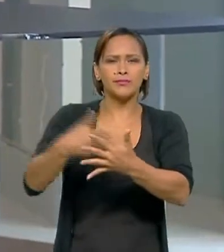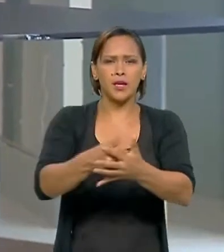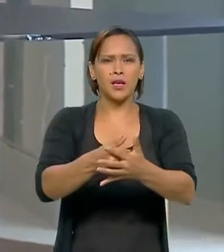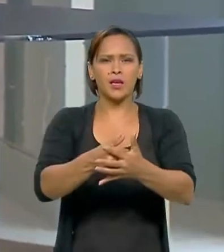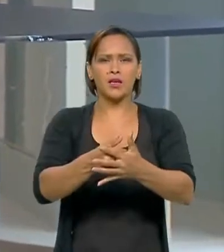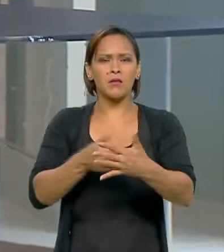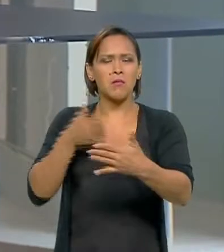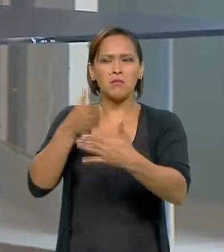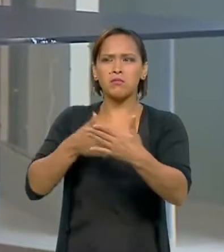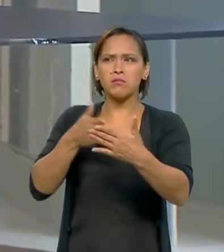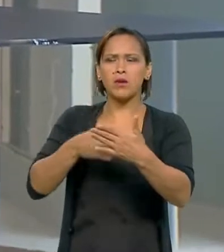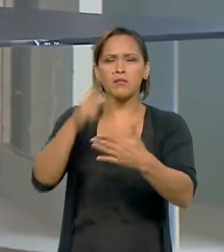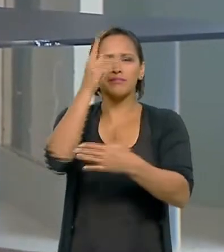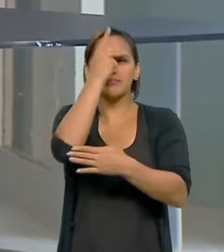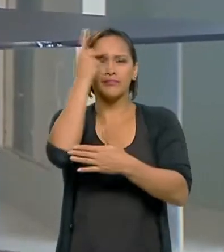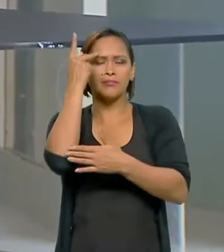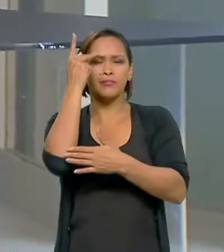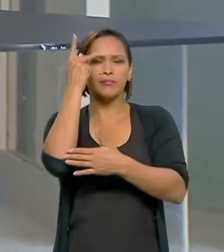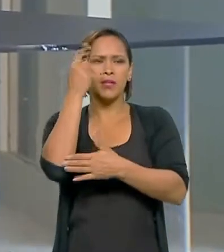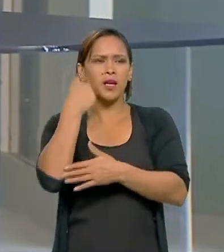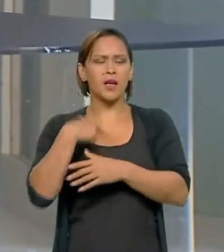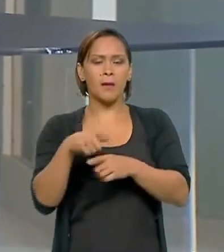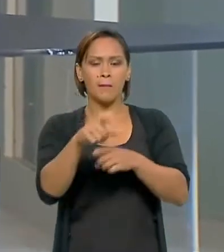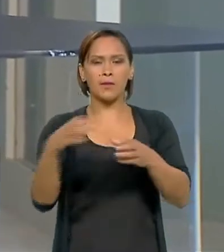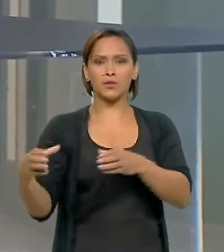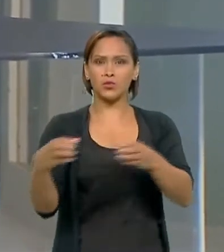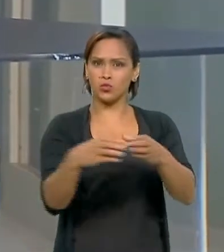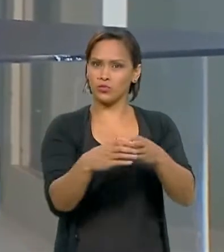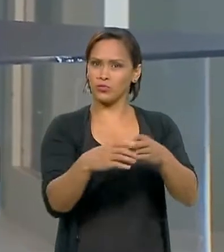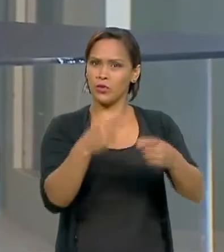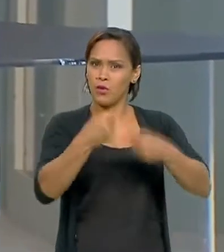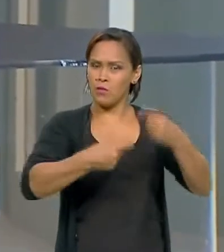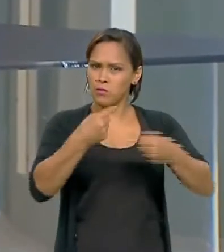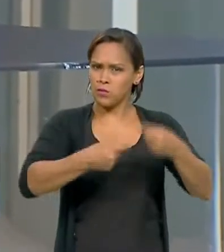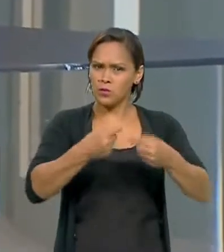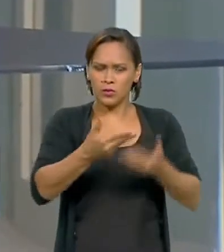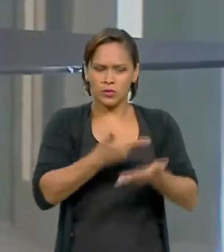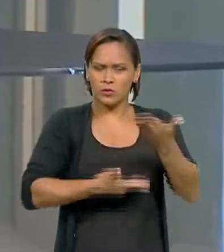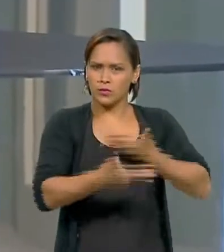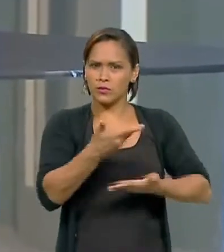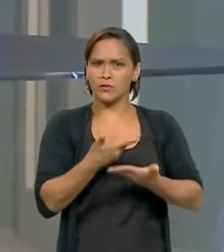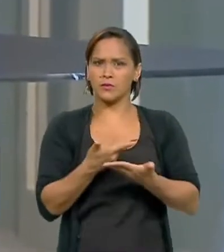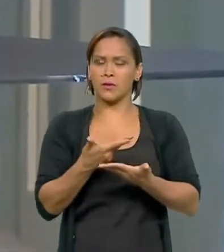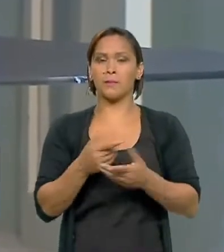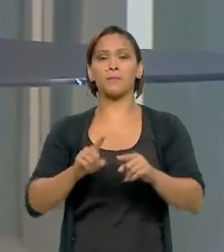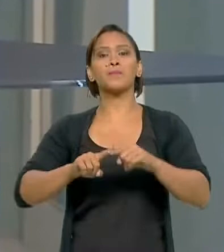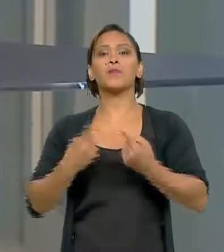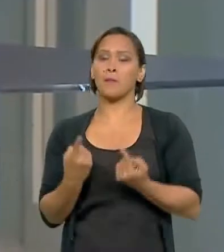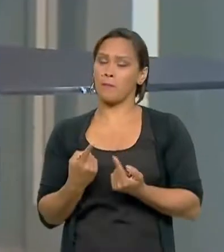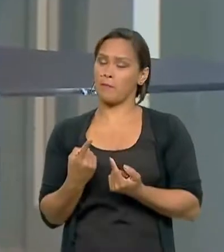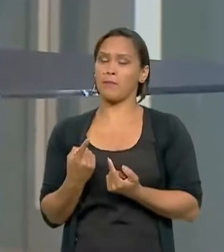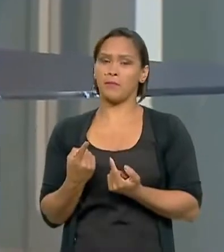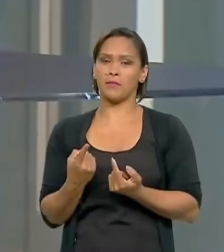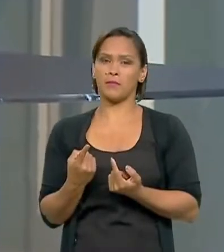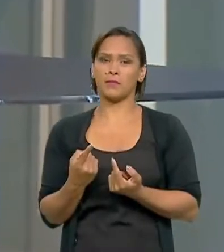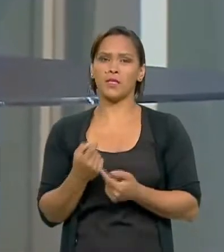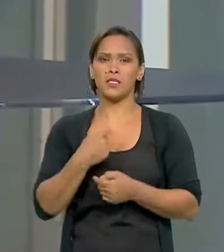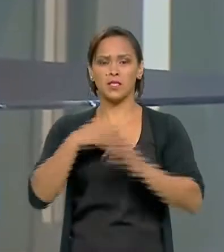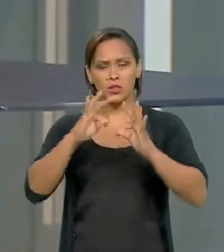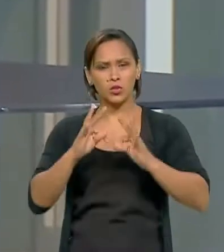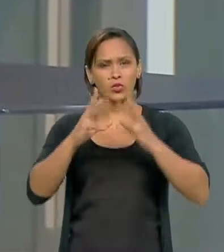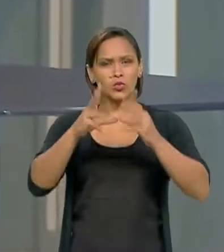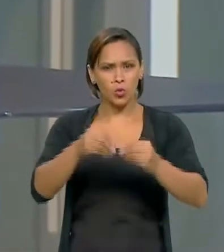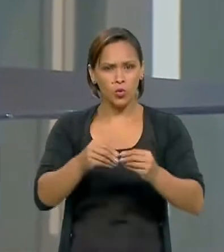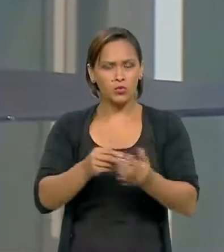passa mais na cabeça das Forças Armadas se envolver politicamente dessa forma. Agora, quer que todos